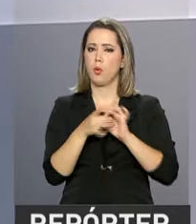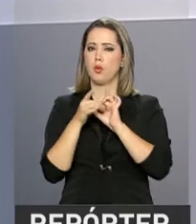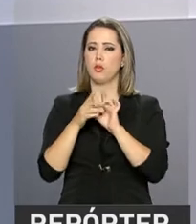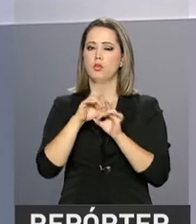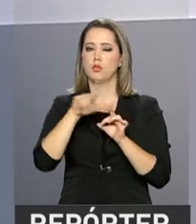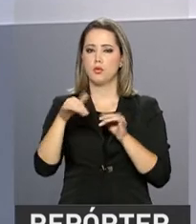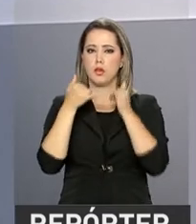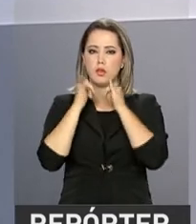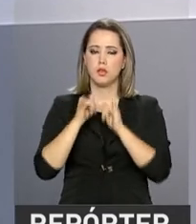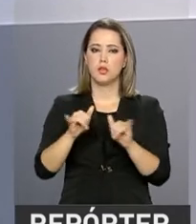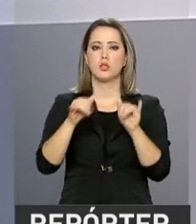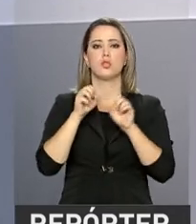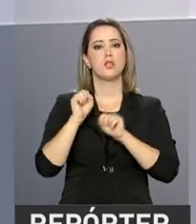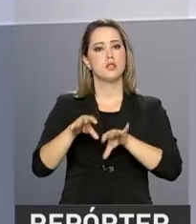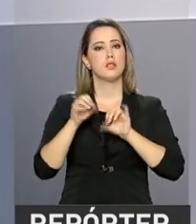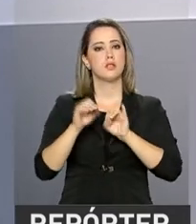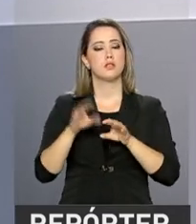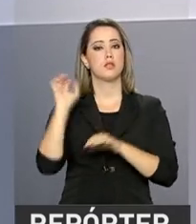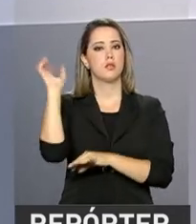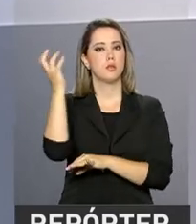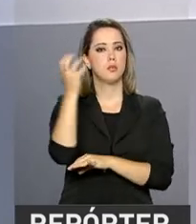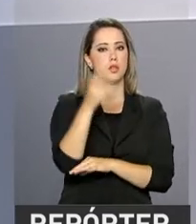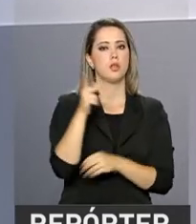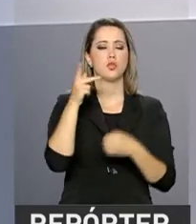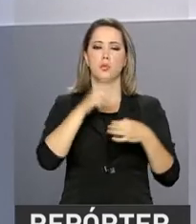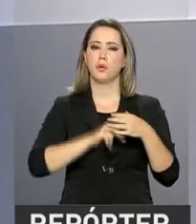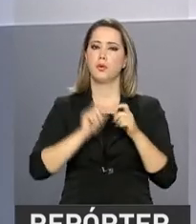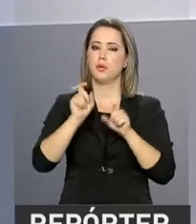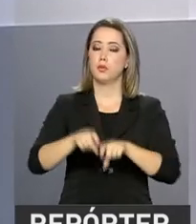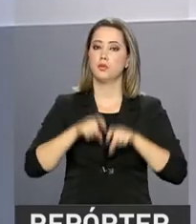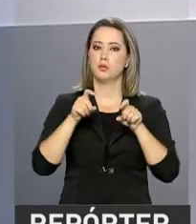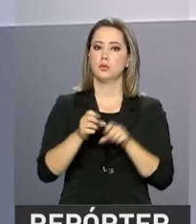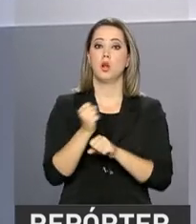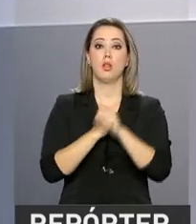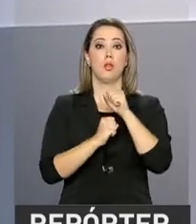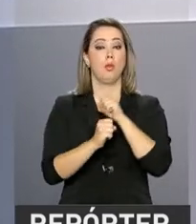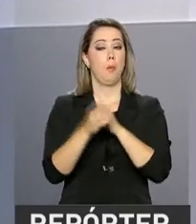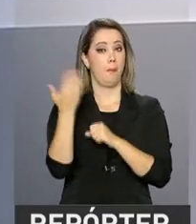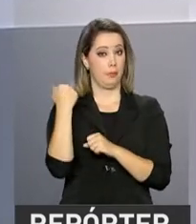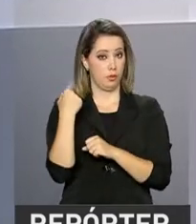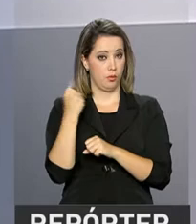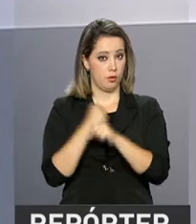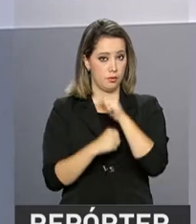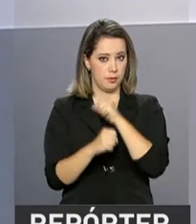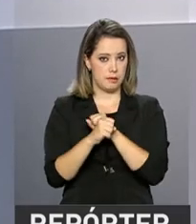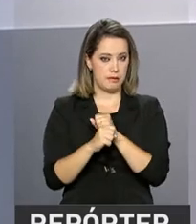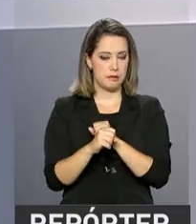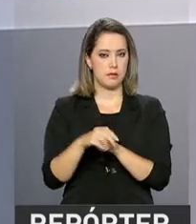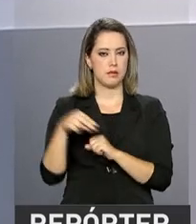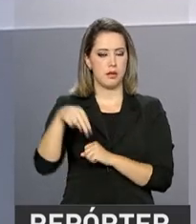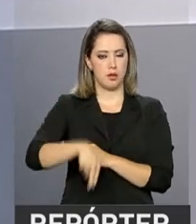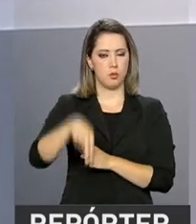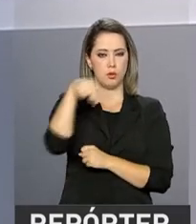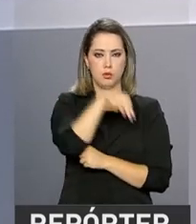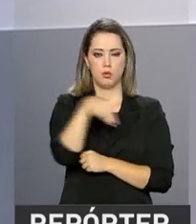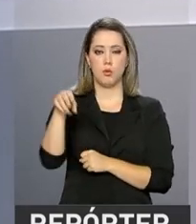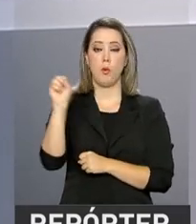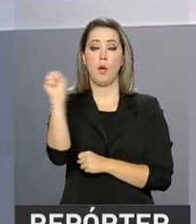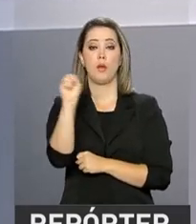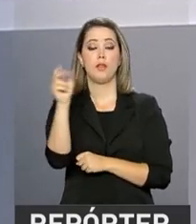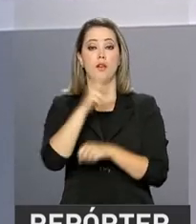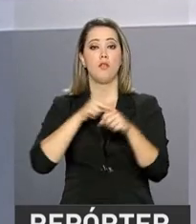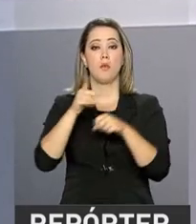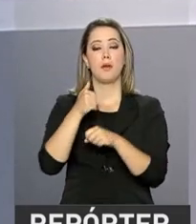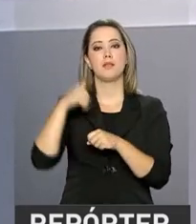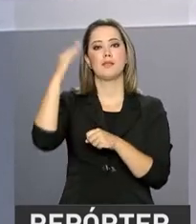petróleo e agricultura. No ano passado, a Noruega foi o oitavo maior investidor no Brasil, com cerca de 2 bilhões de